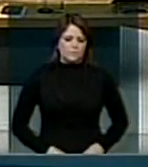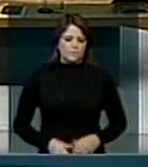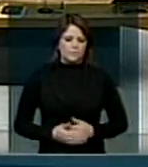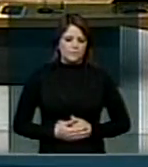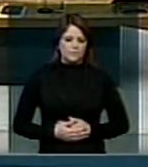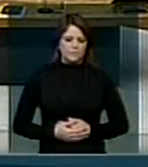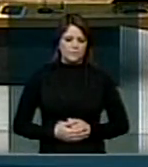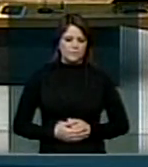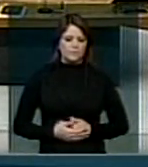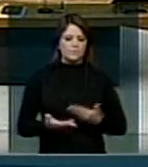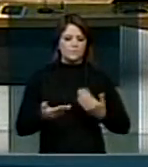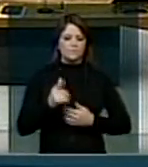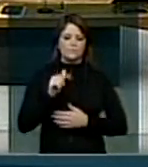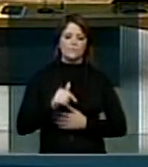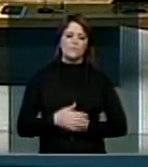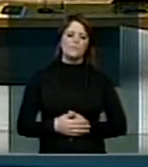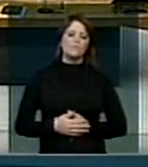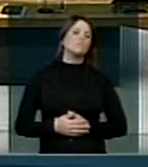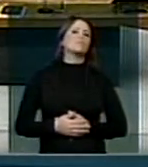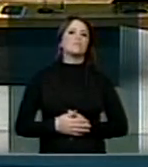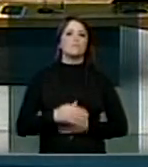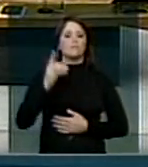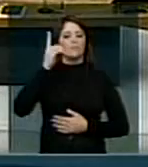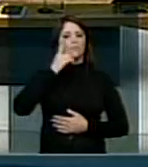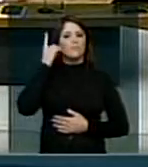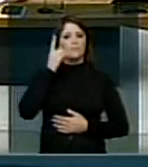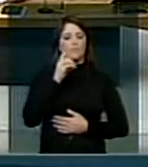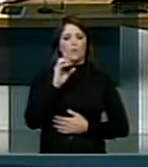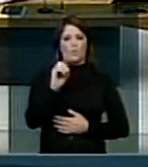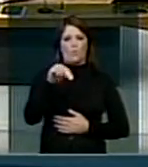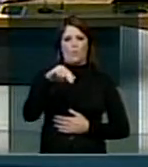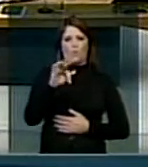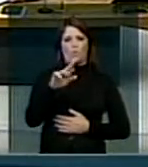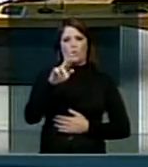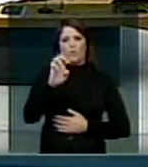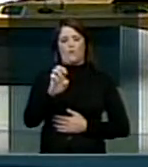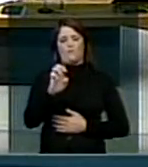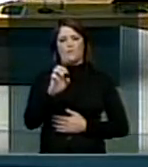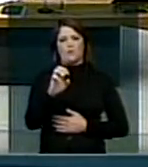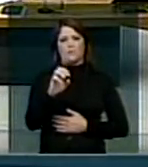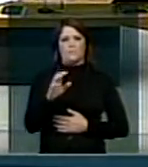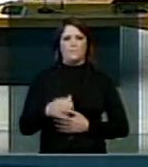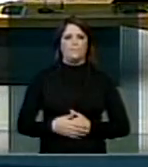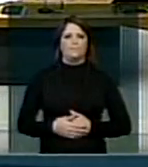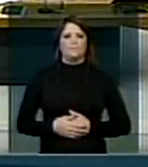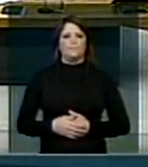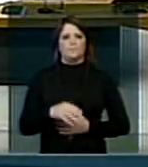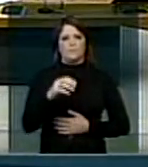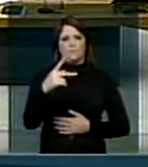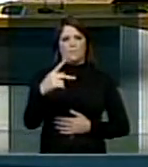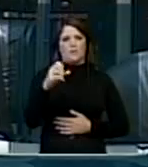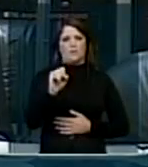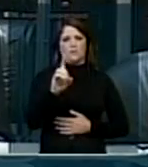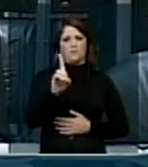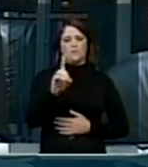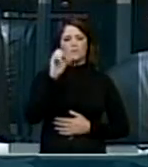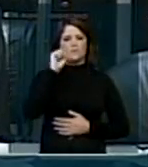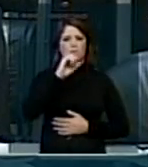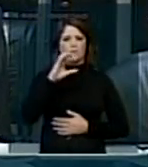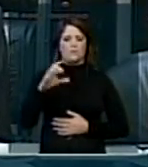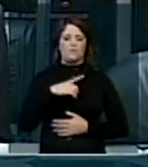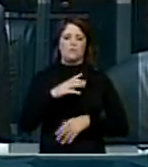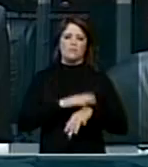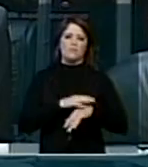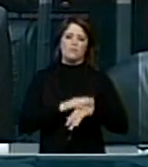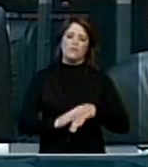Concedo a palavra ao ilustre deputado Honolfo Santagostini, PSD Santa Catarina, sua